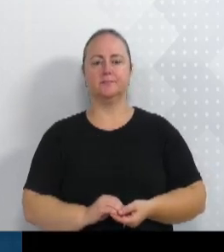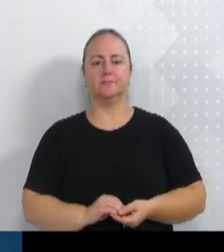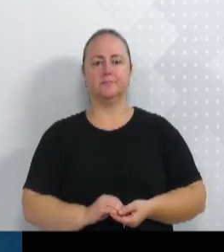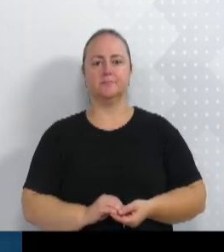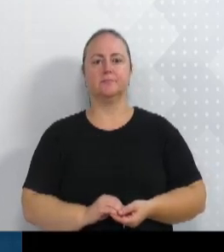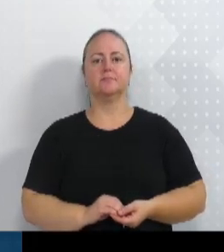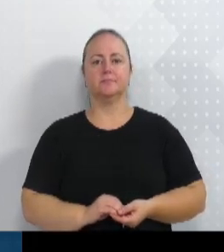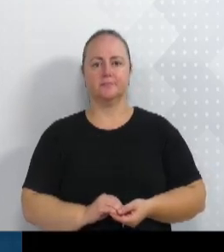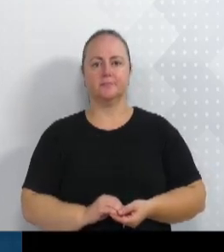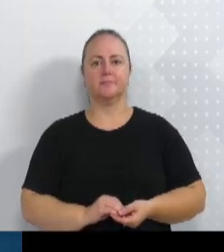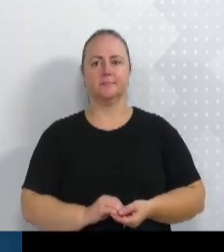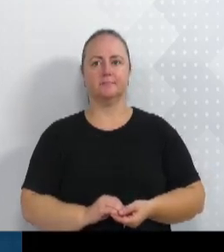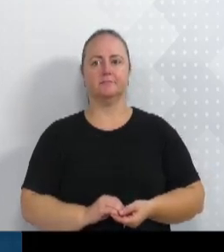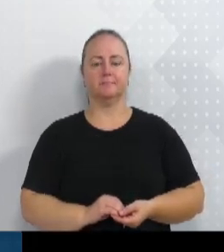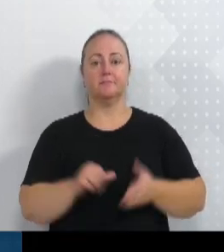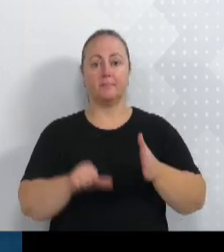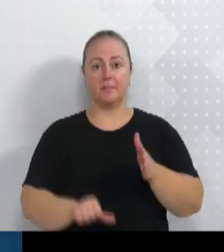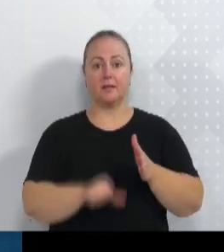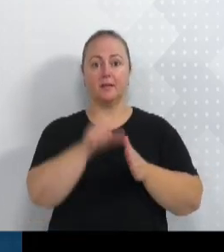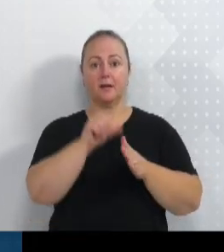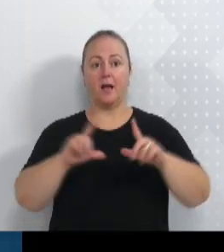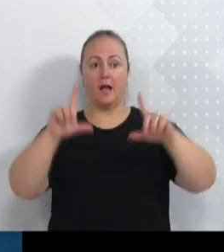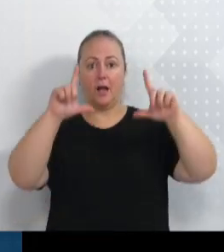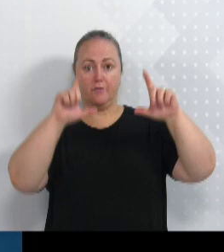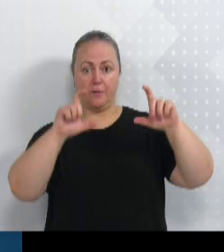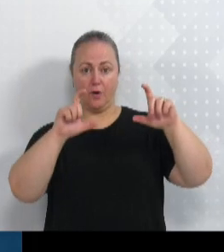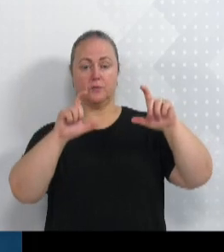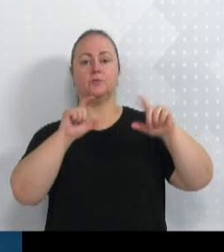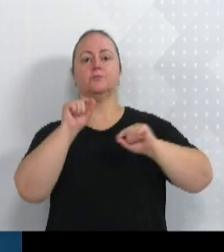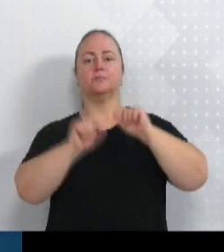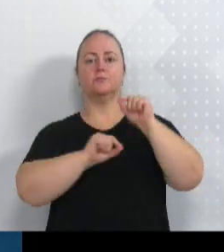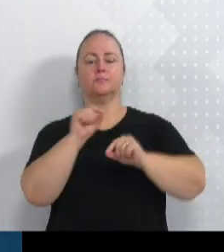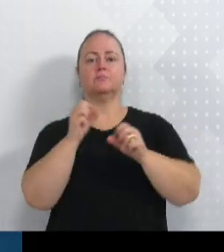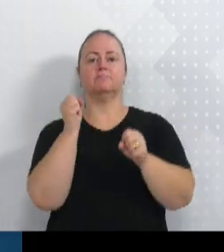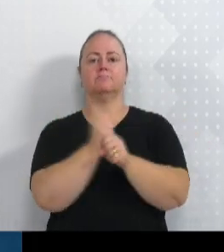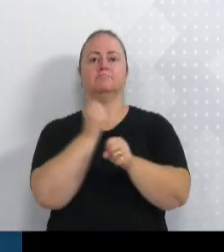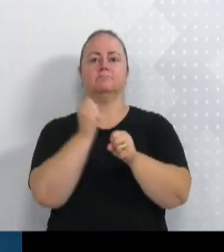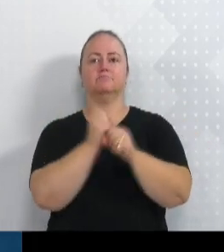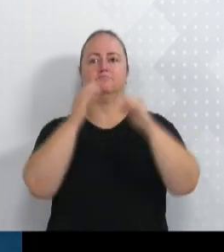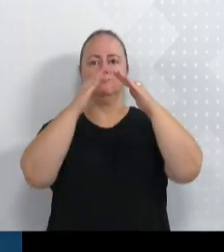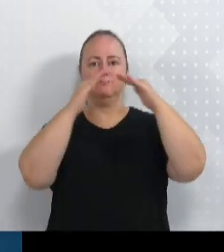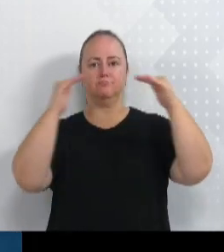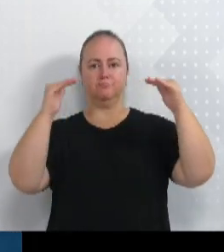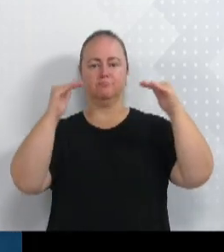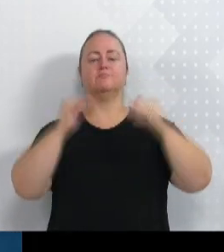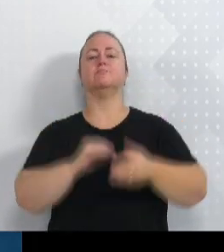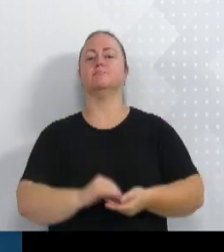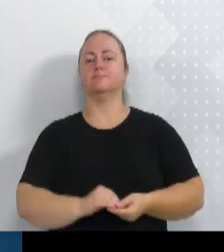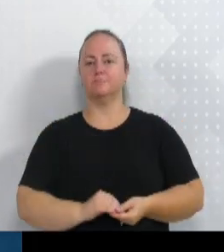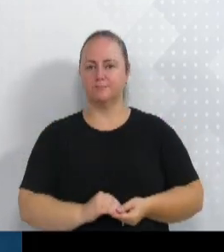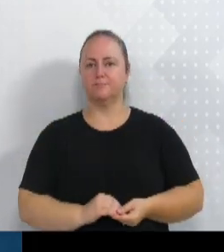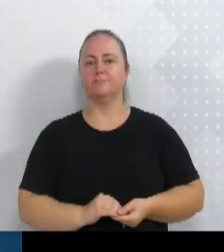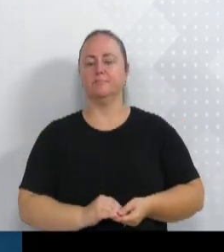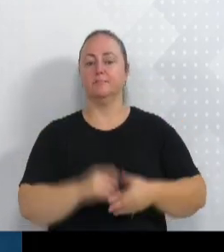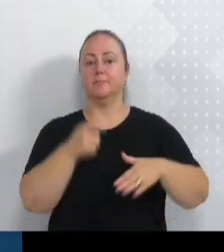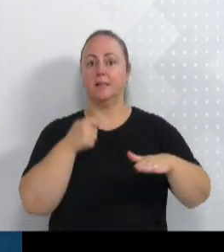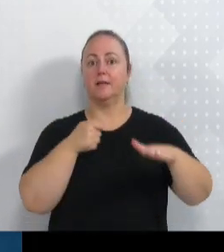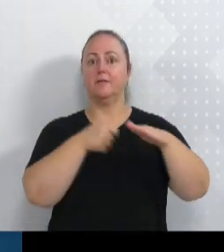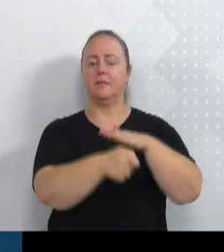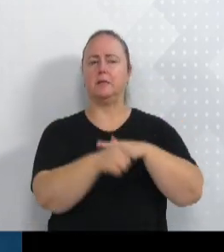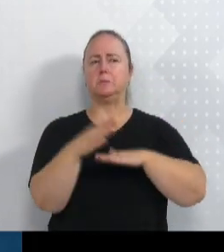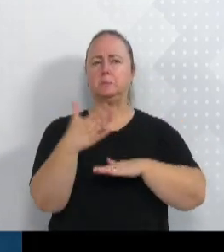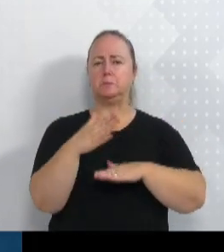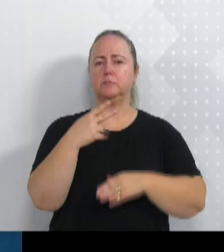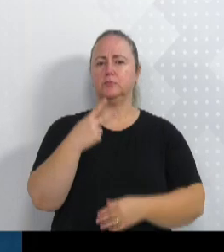A primeira foto mostra a construção da quadra poliesportiva coberta, investimentos na ordem de